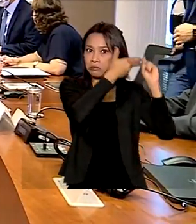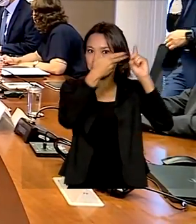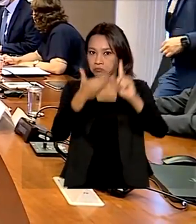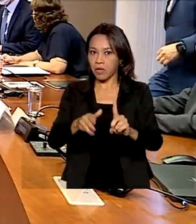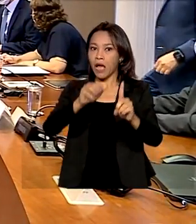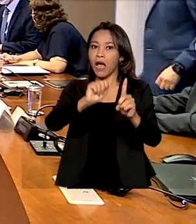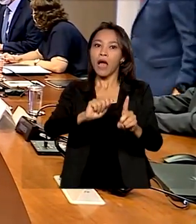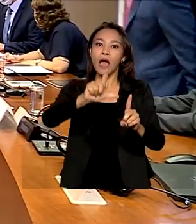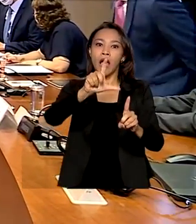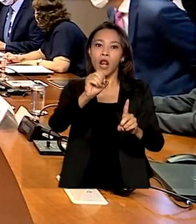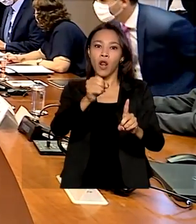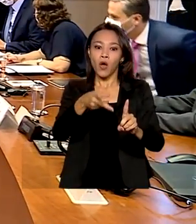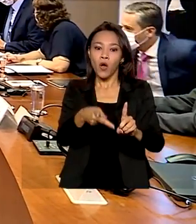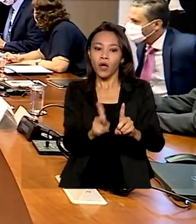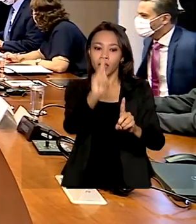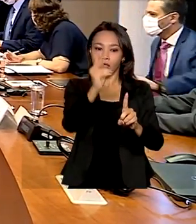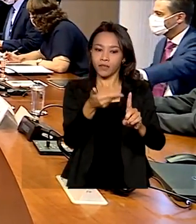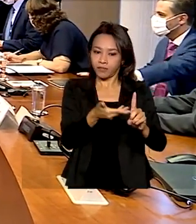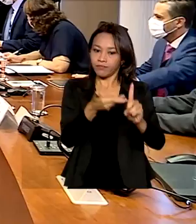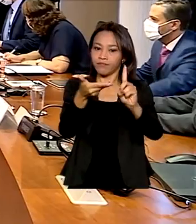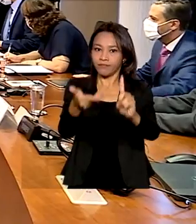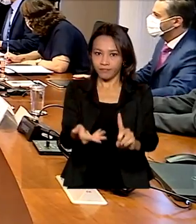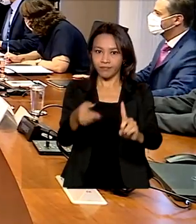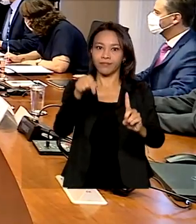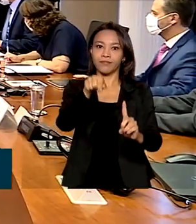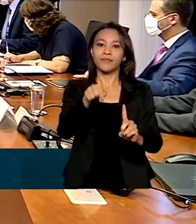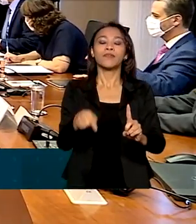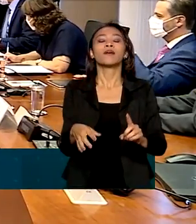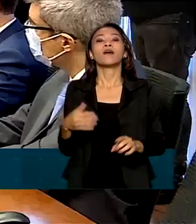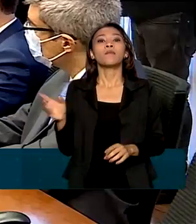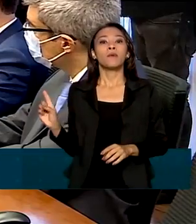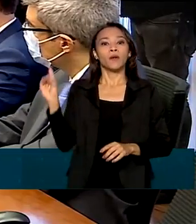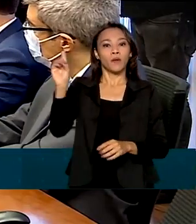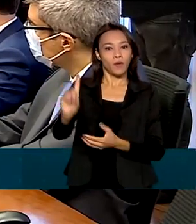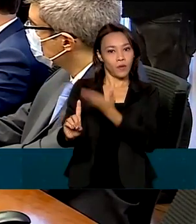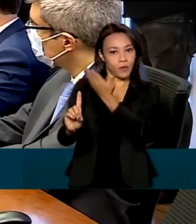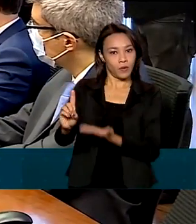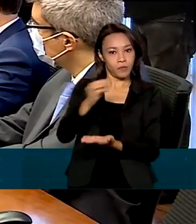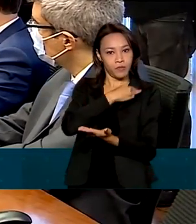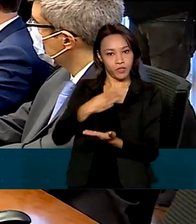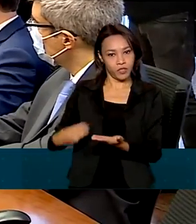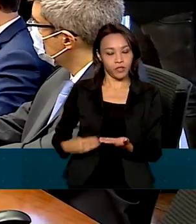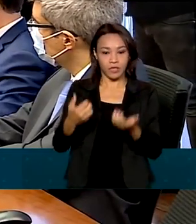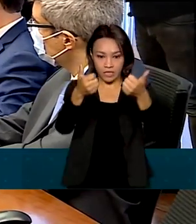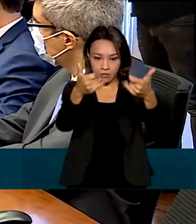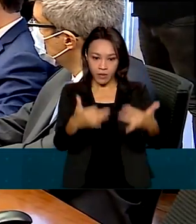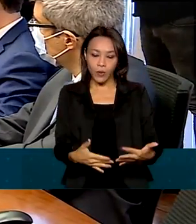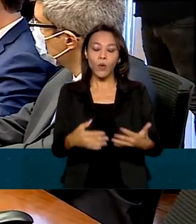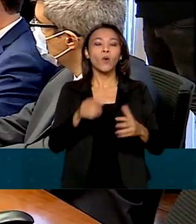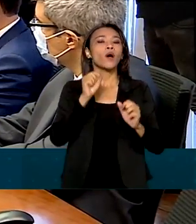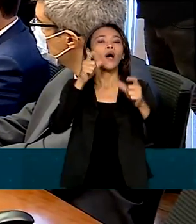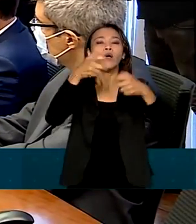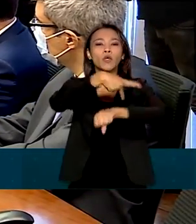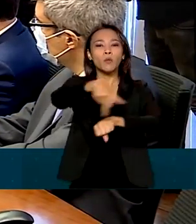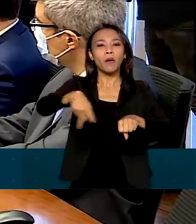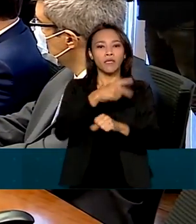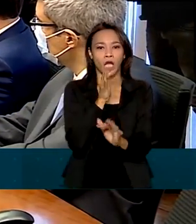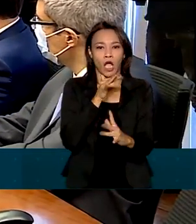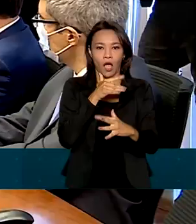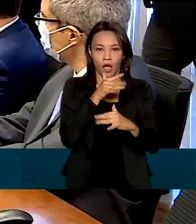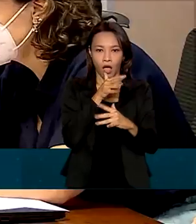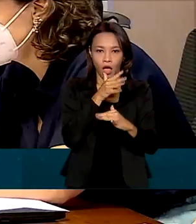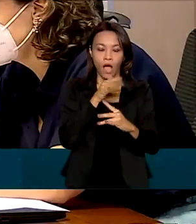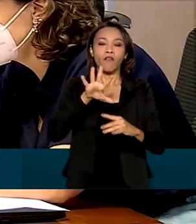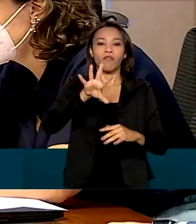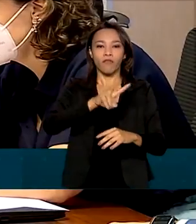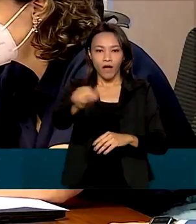ministro do Meio Ambiente, Joaquim Leite. O ministro afirmou que na COP26, na Escócia, em novembro, o governo vai